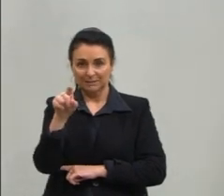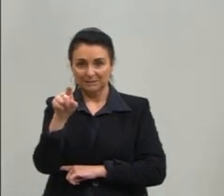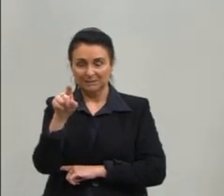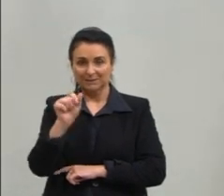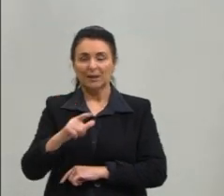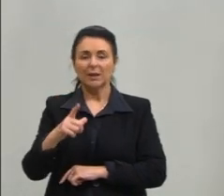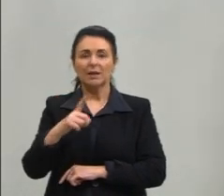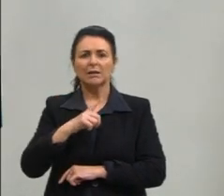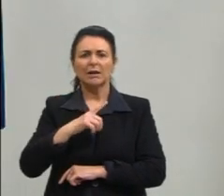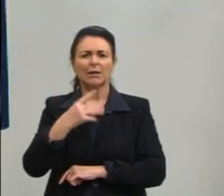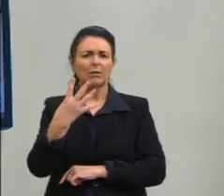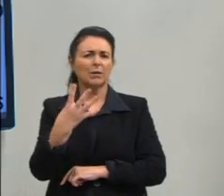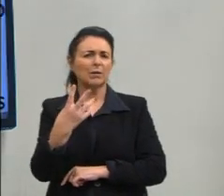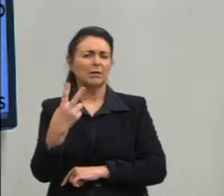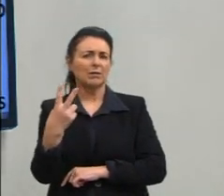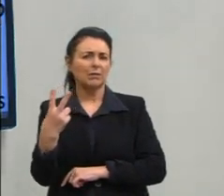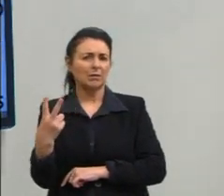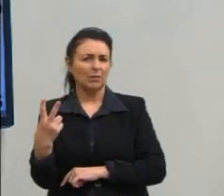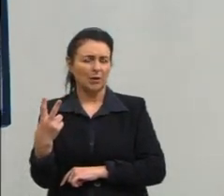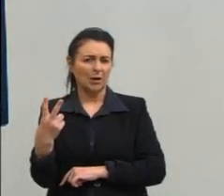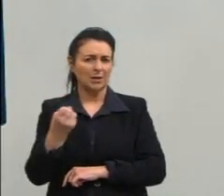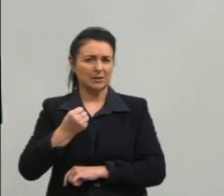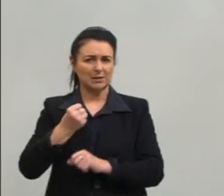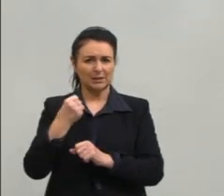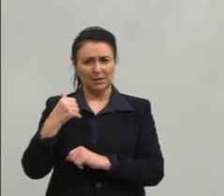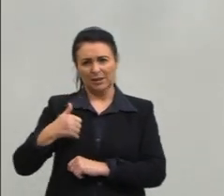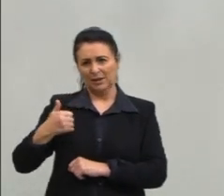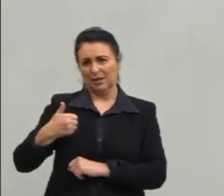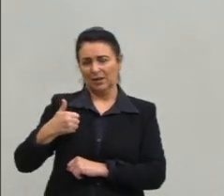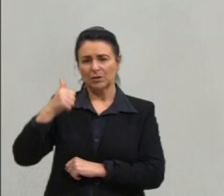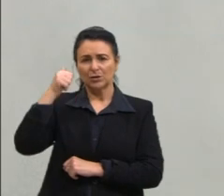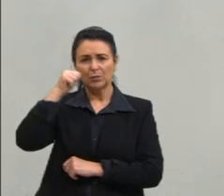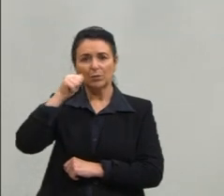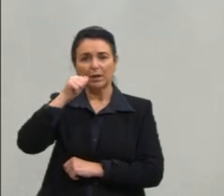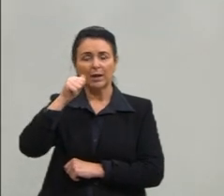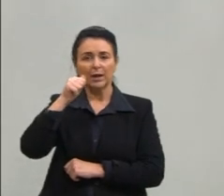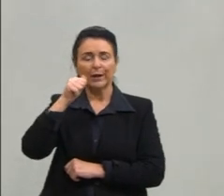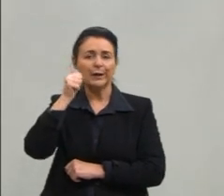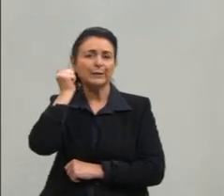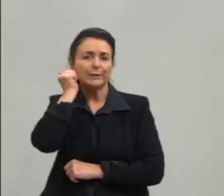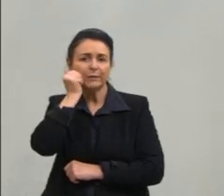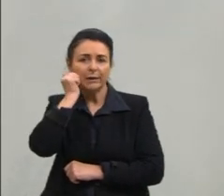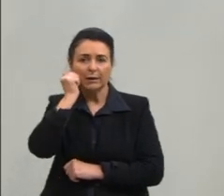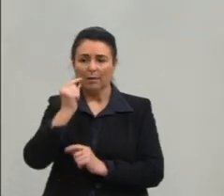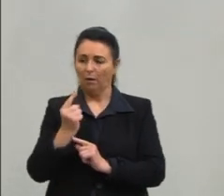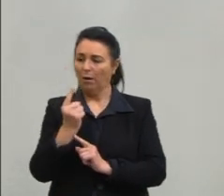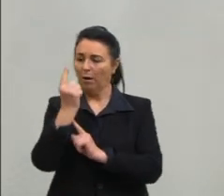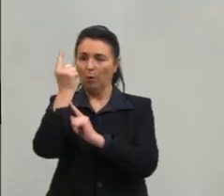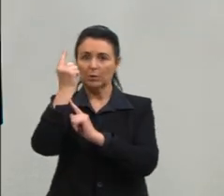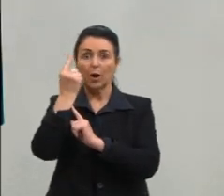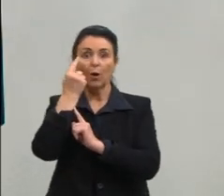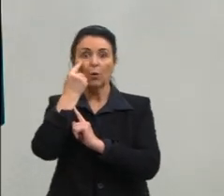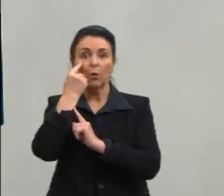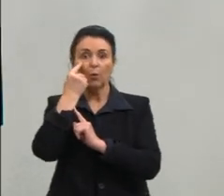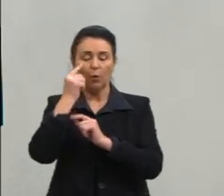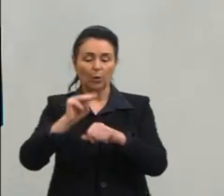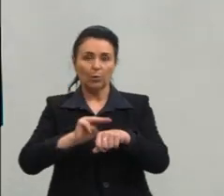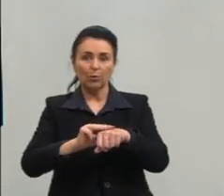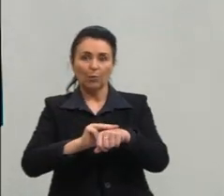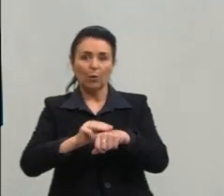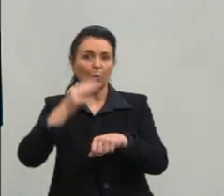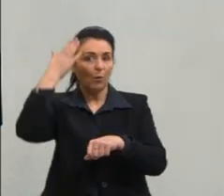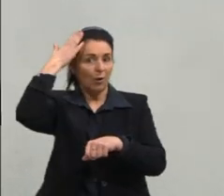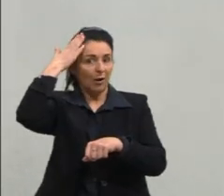tenho 42 anos, sou uma mulher negra, alta, tenho os olhos castanhos e meus